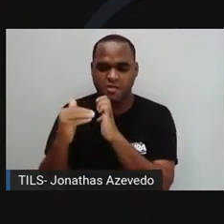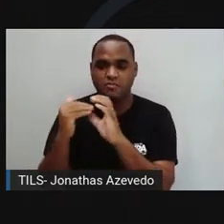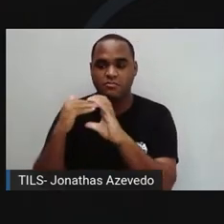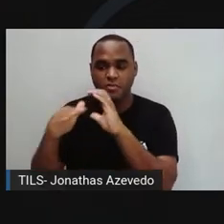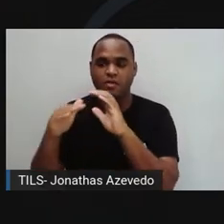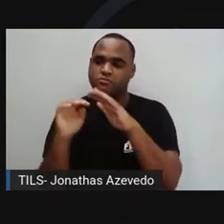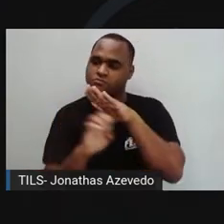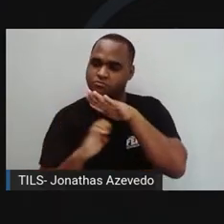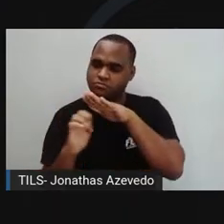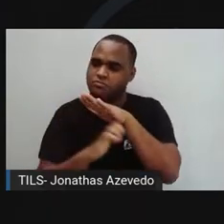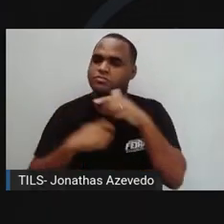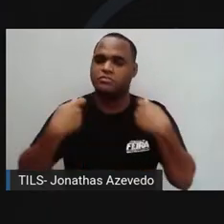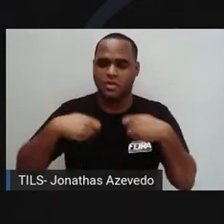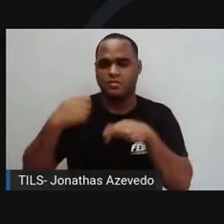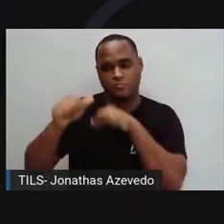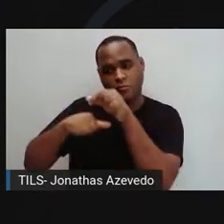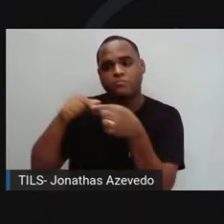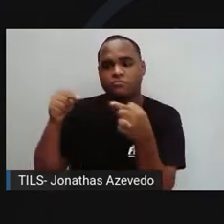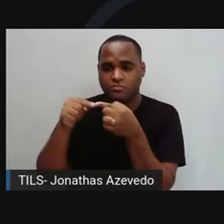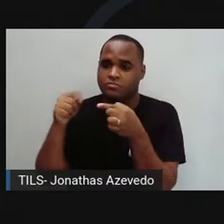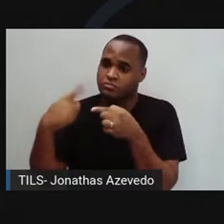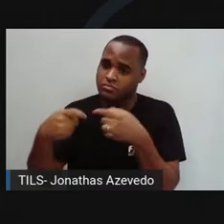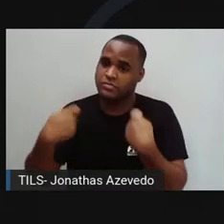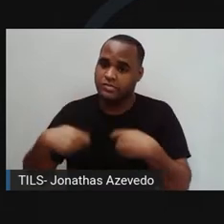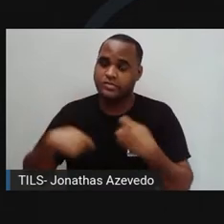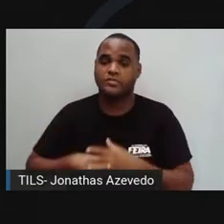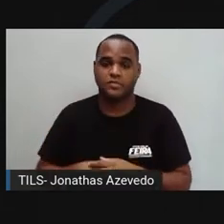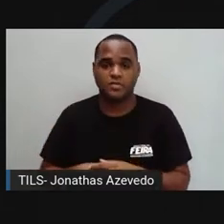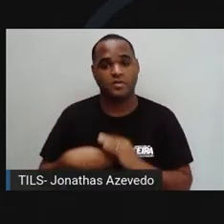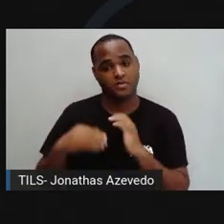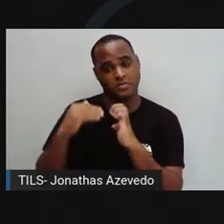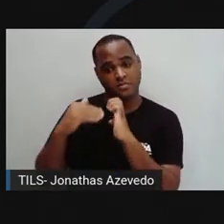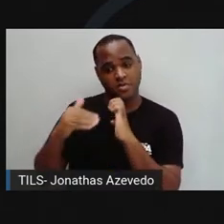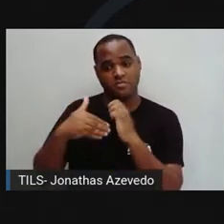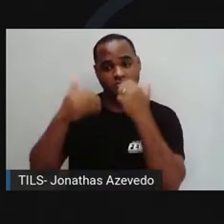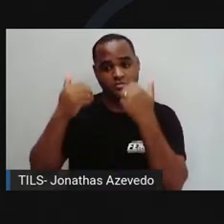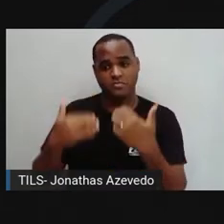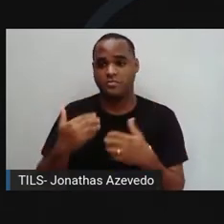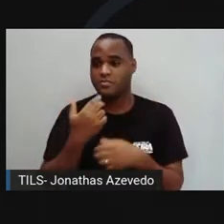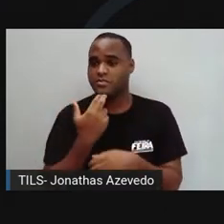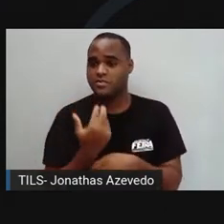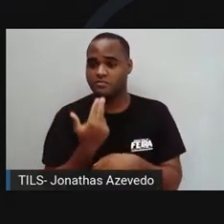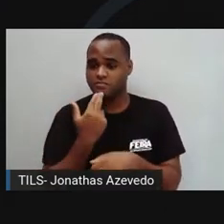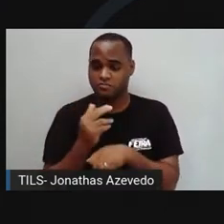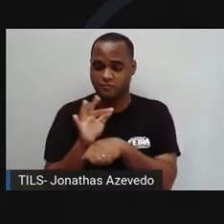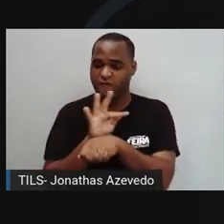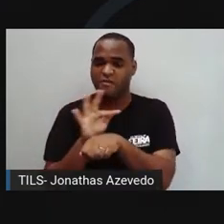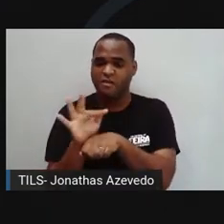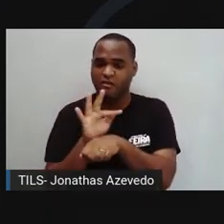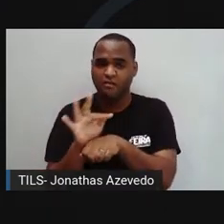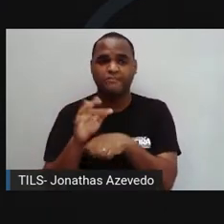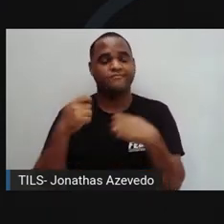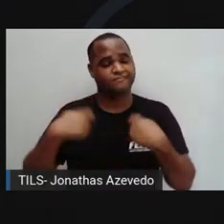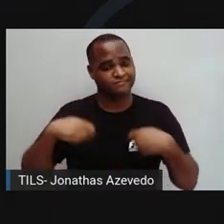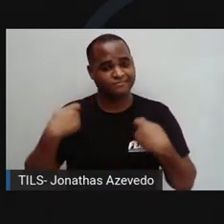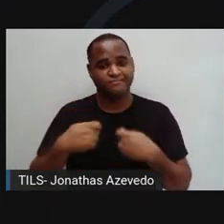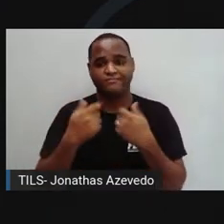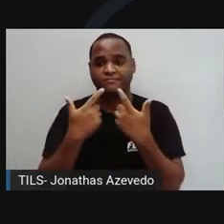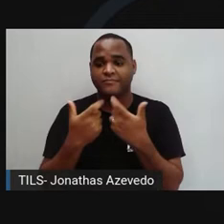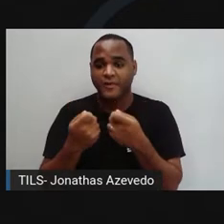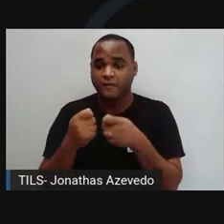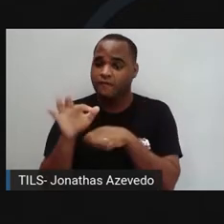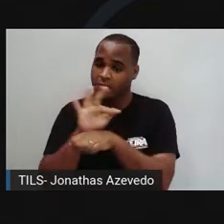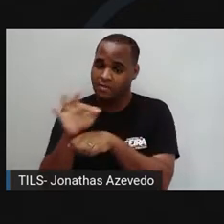solicitando a solução. E, nesse e-mail, nós vamos usar a linguagem formal. Ué, a gente não sabe nem quem vai ler a